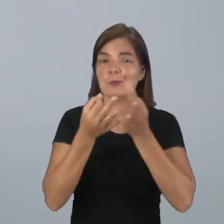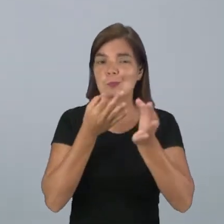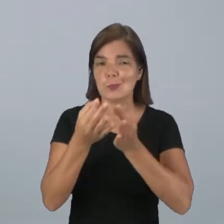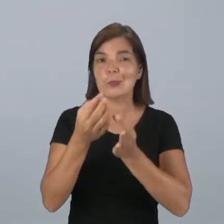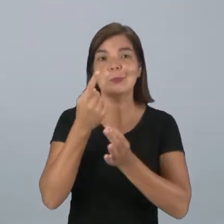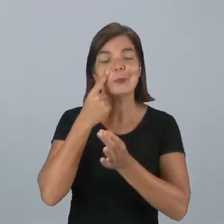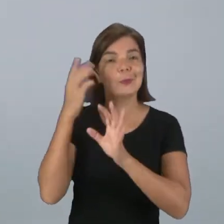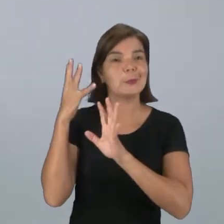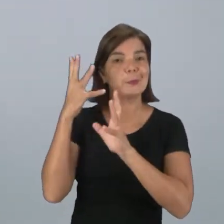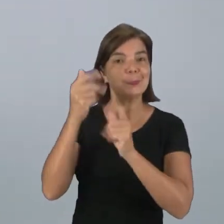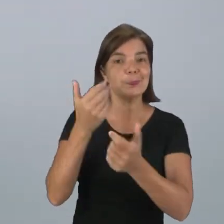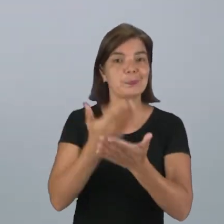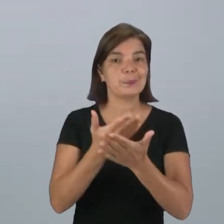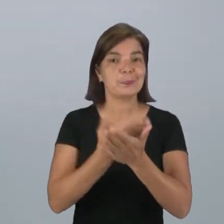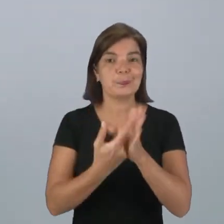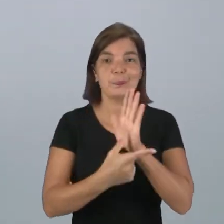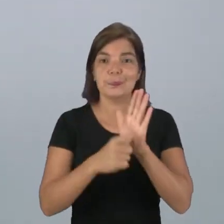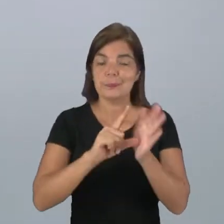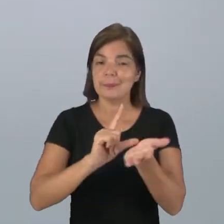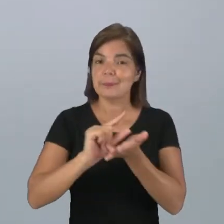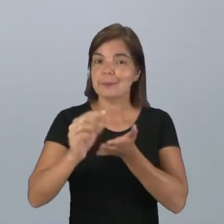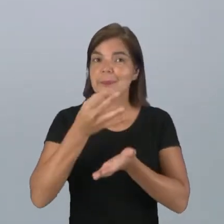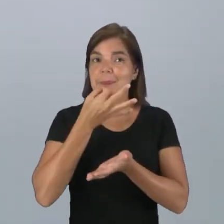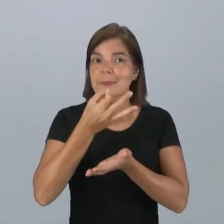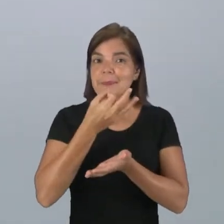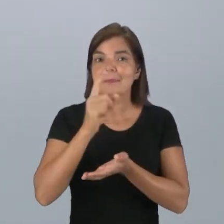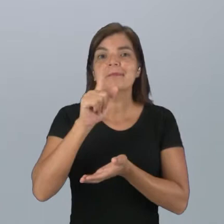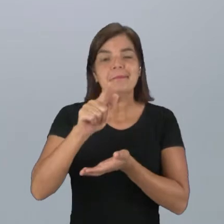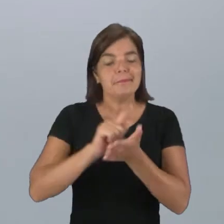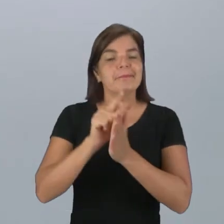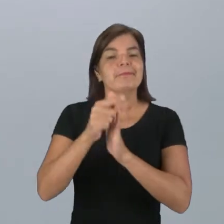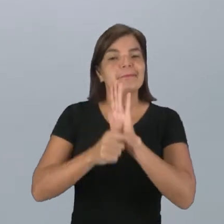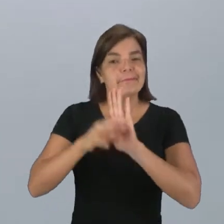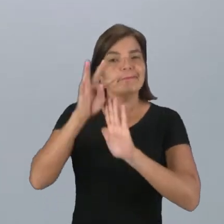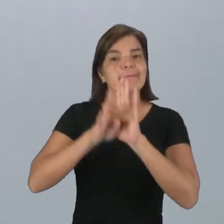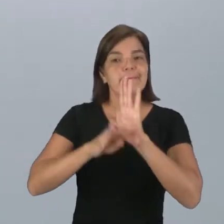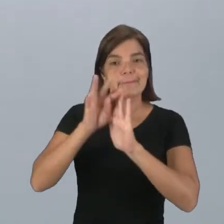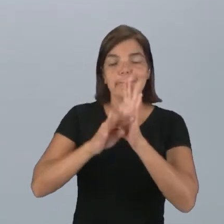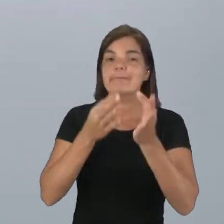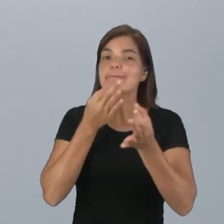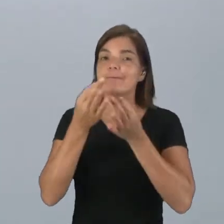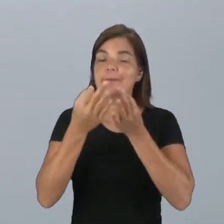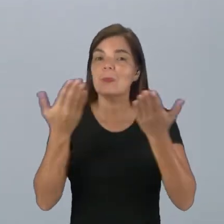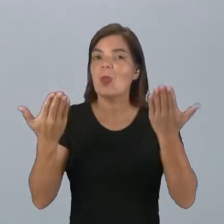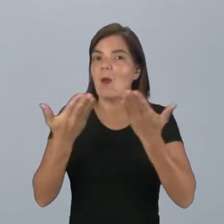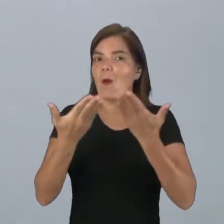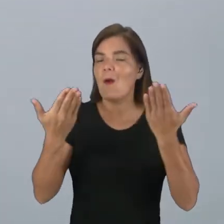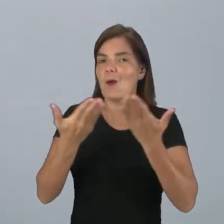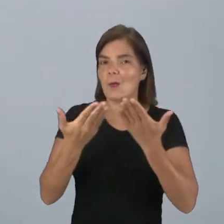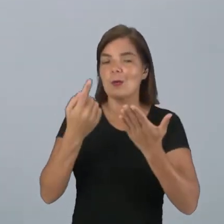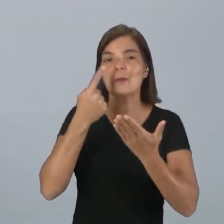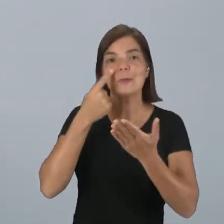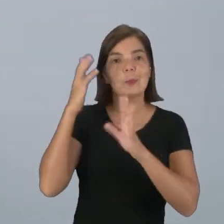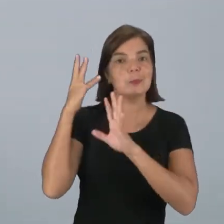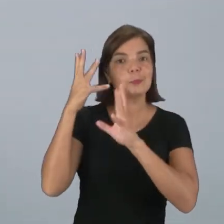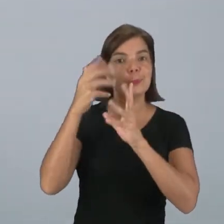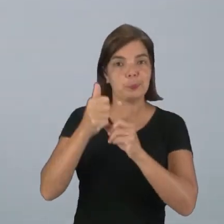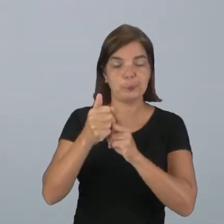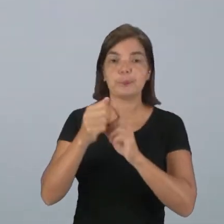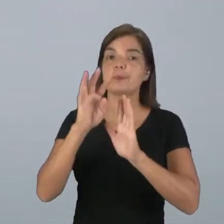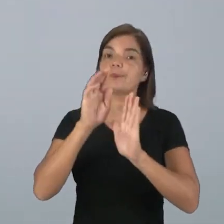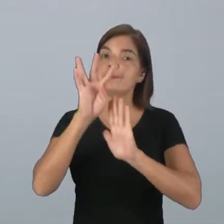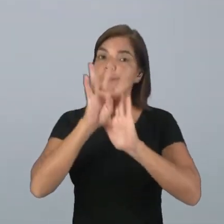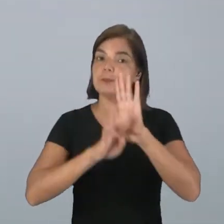Nós recapitulamos na última aula o artigo de opinião, que é um gênero textual argumentativo, e agora vamos revisar o gênero